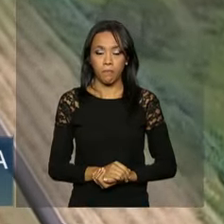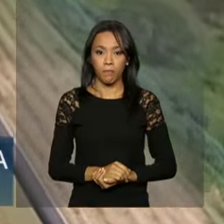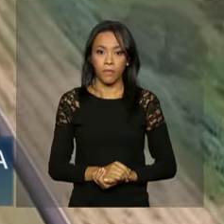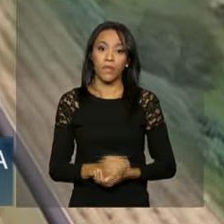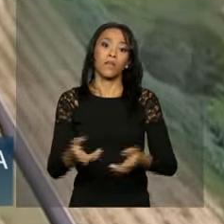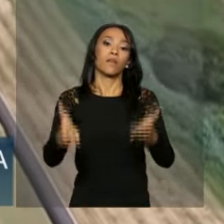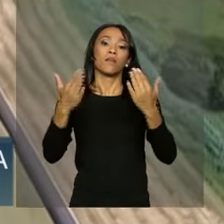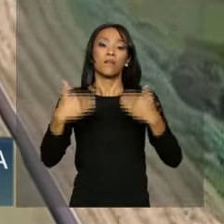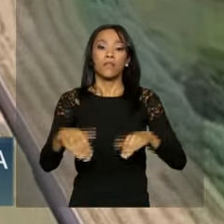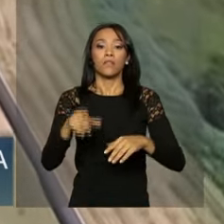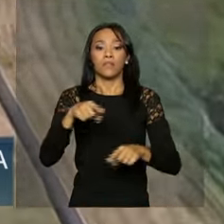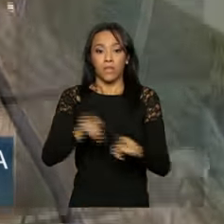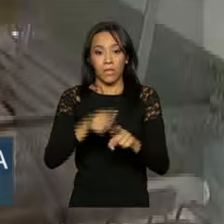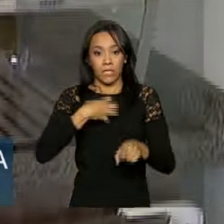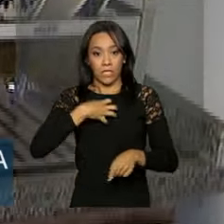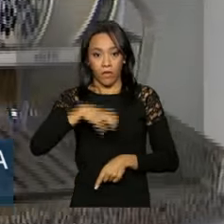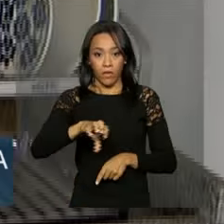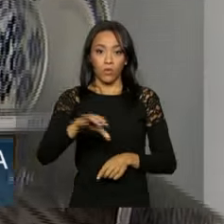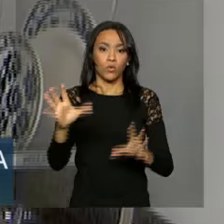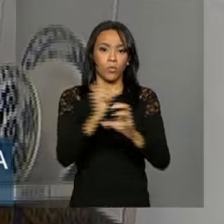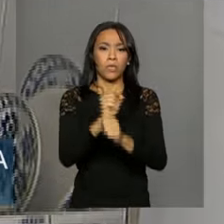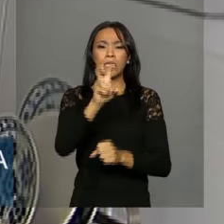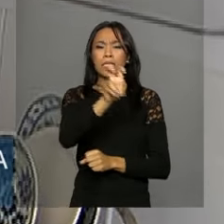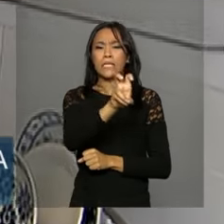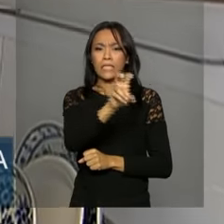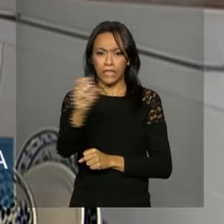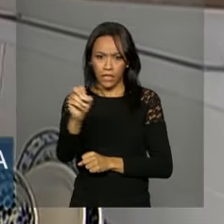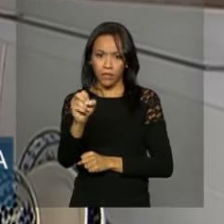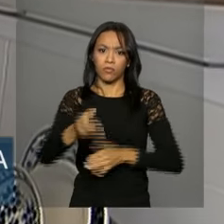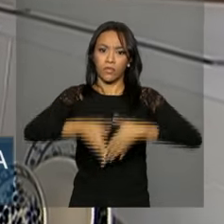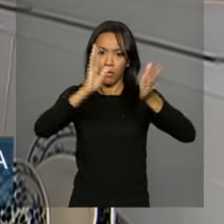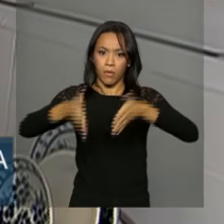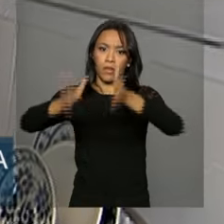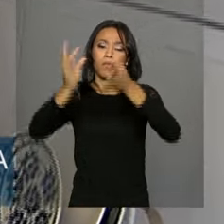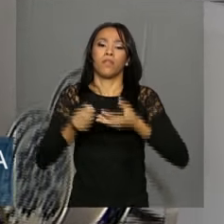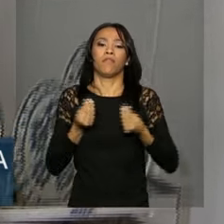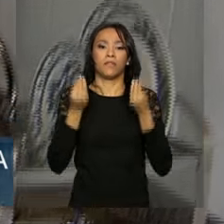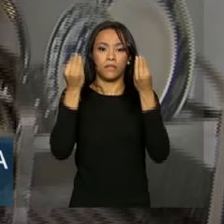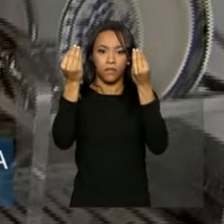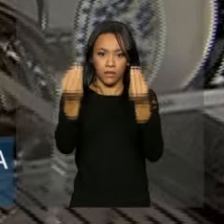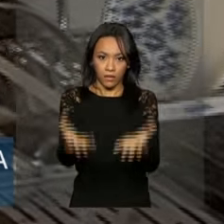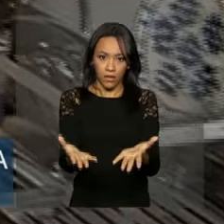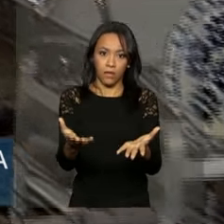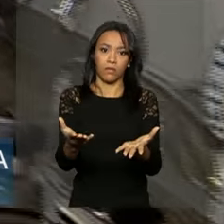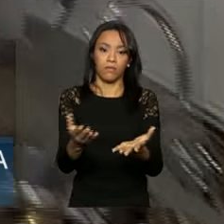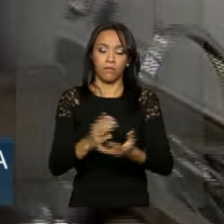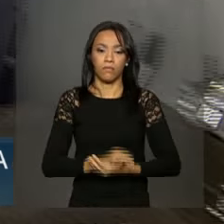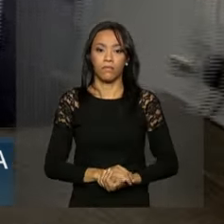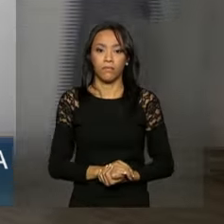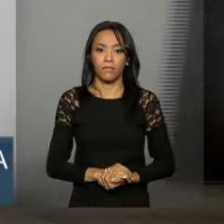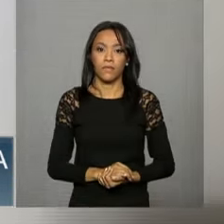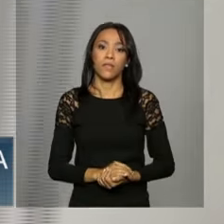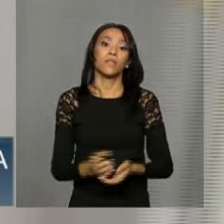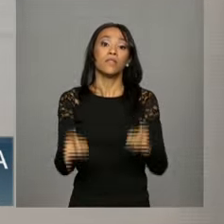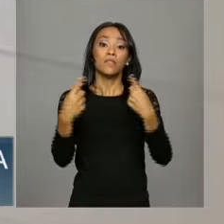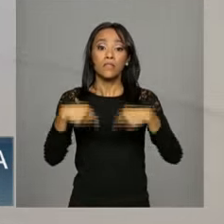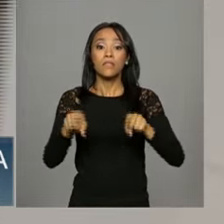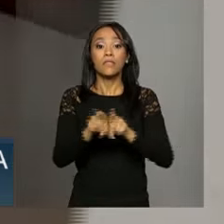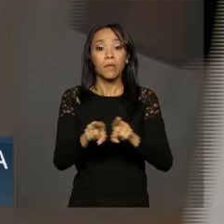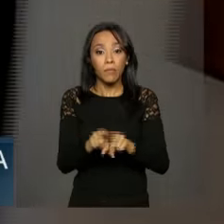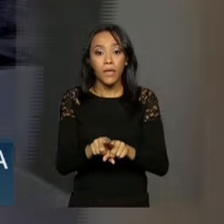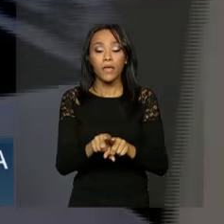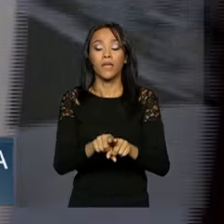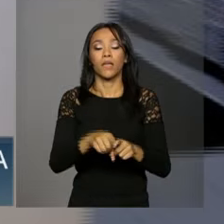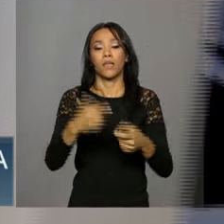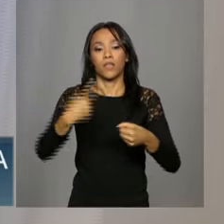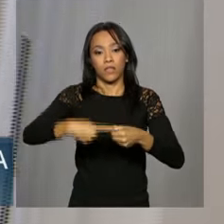Em Salvador, serão 500 apartamentos do Residencial Lagoa da Paixão. E no município de